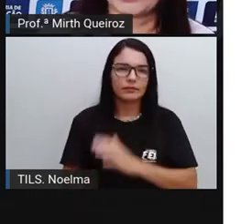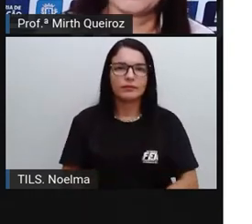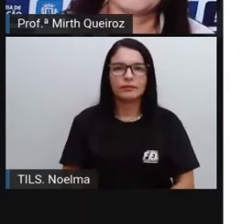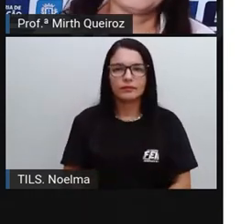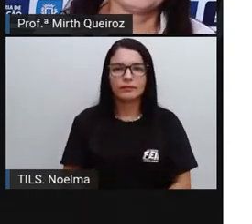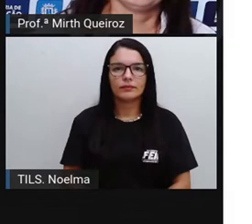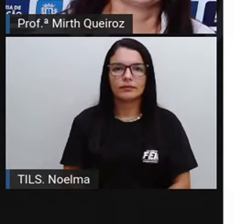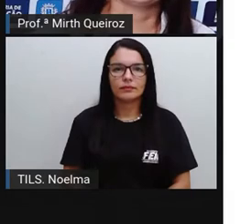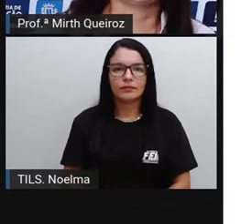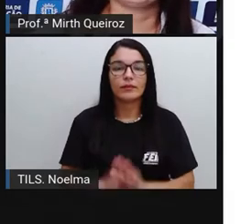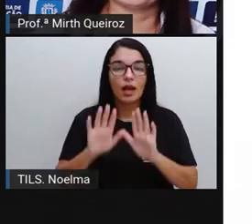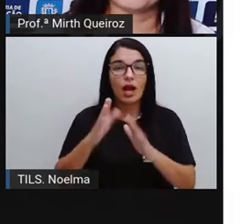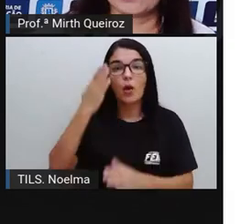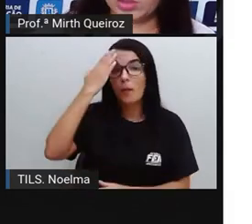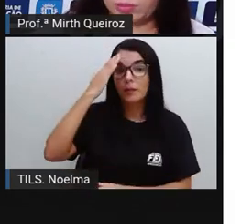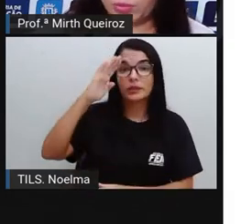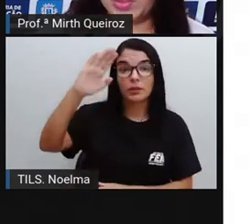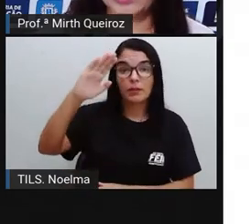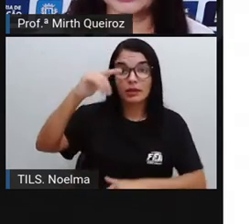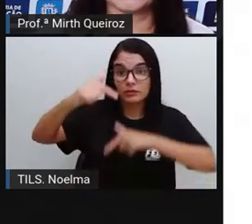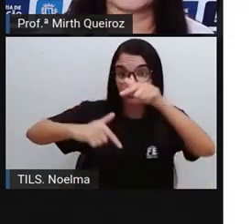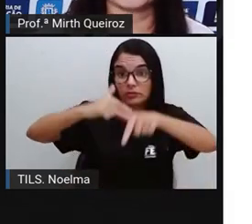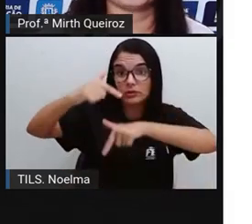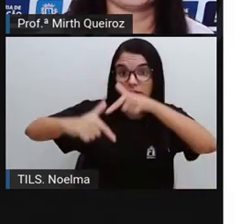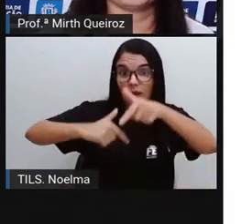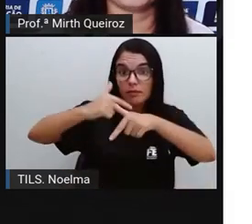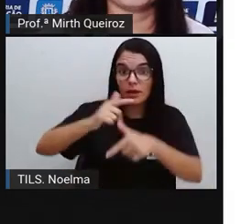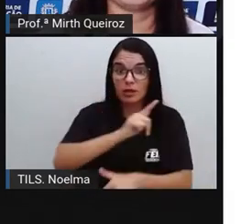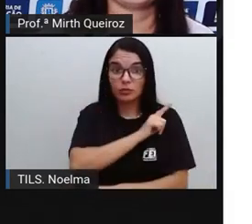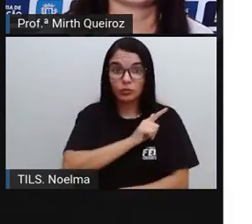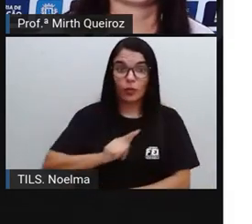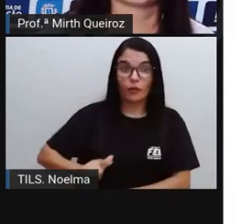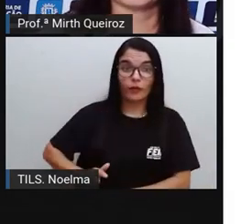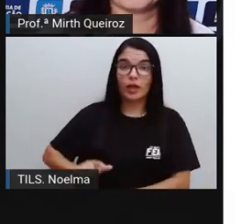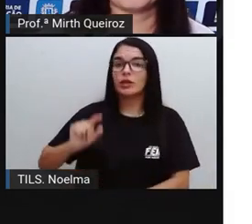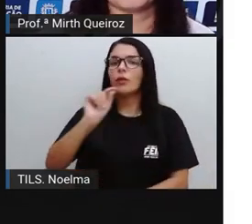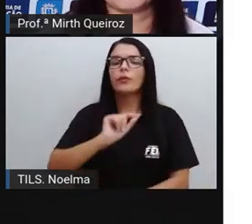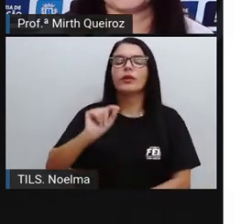federal, né? Os principais serviços públicos Então a gente viu aí